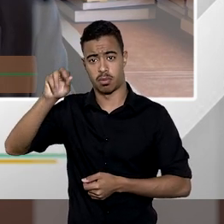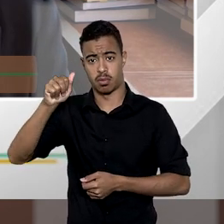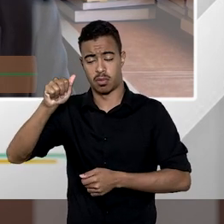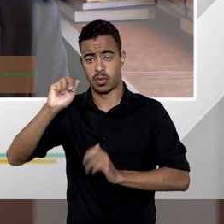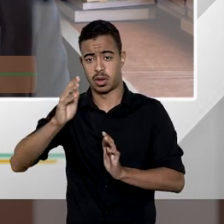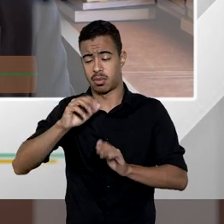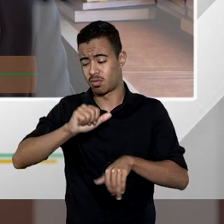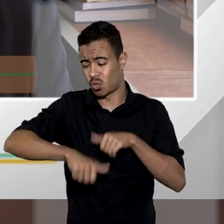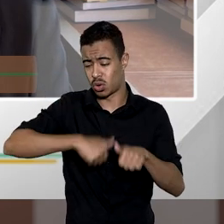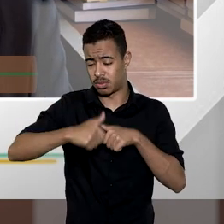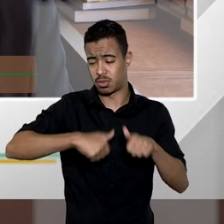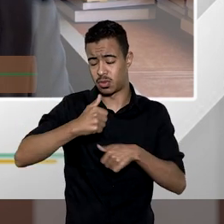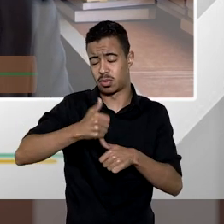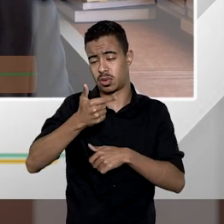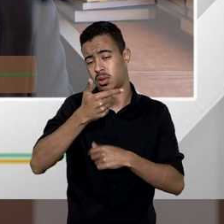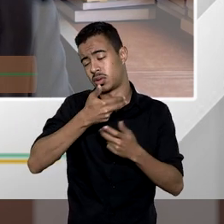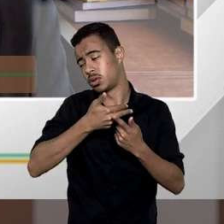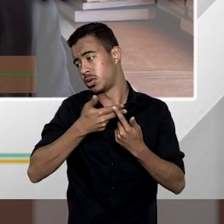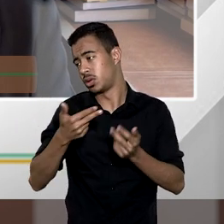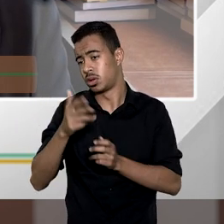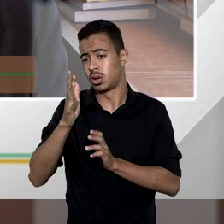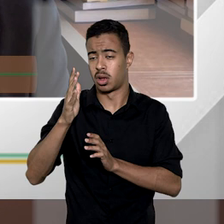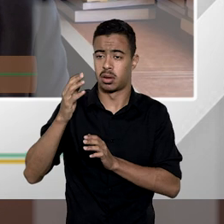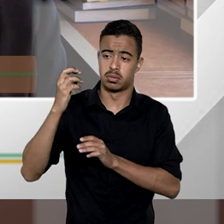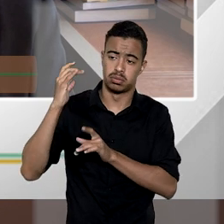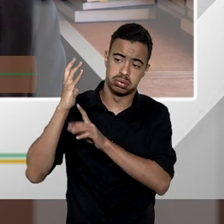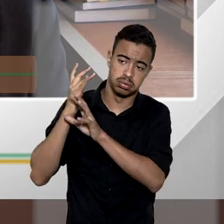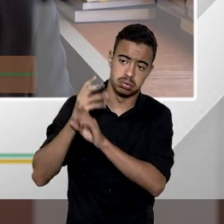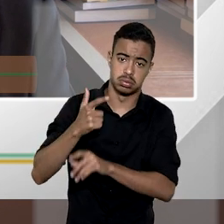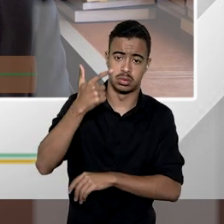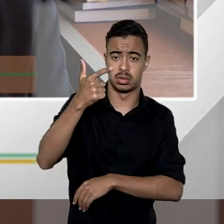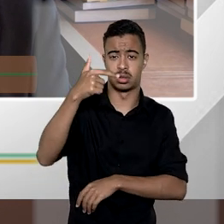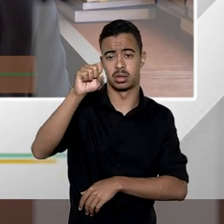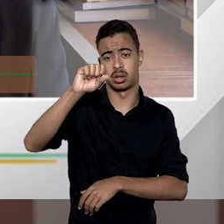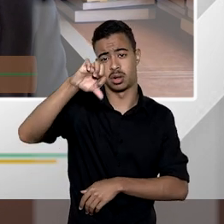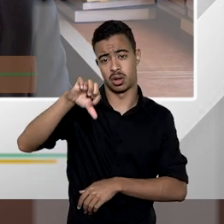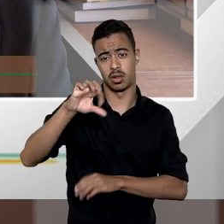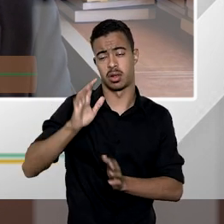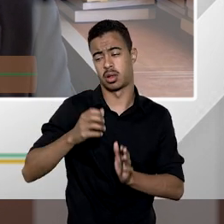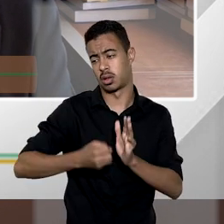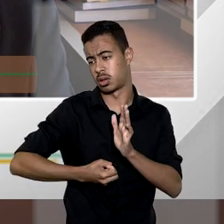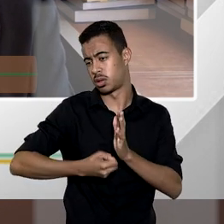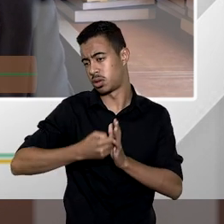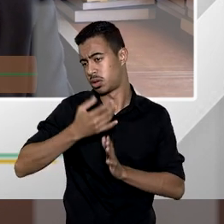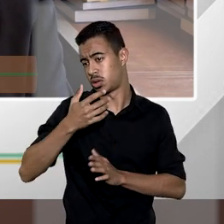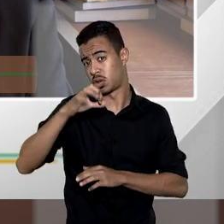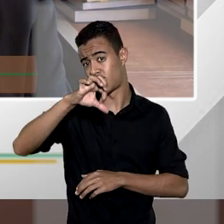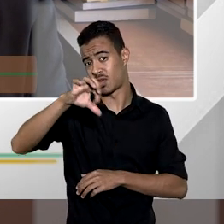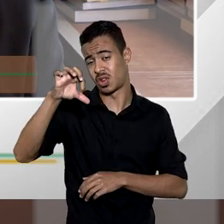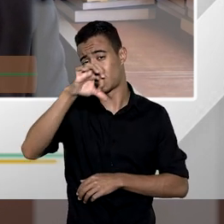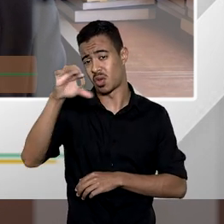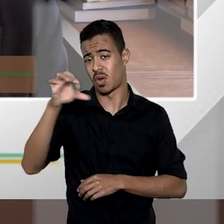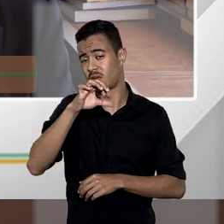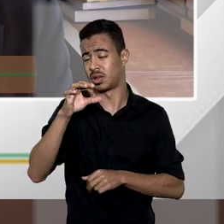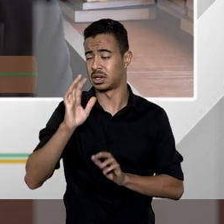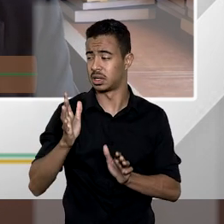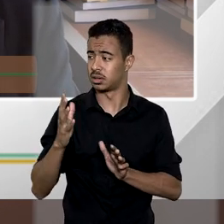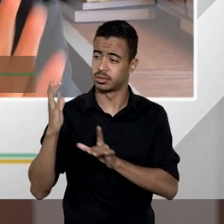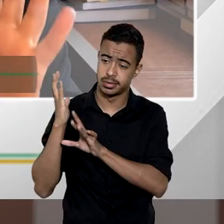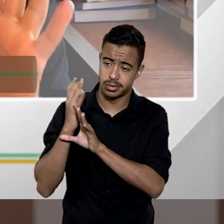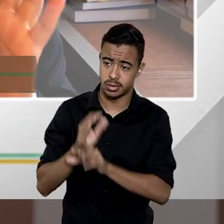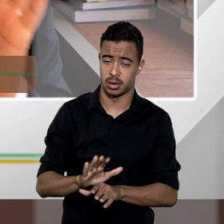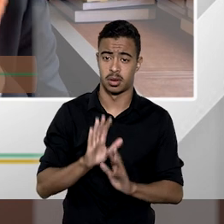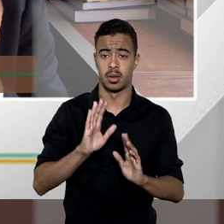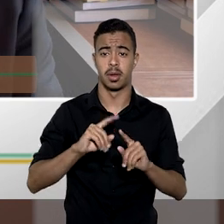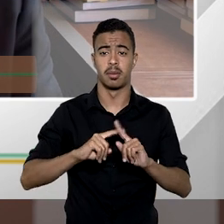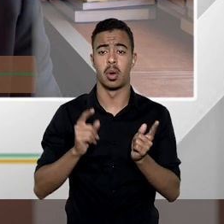quer saber se existe alguém que conhece ainda a redação original dessa medida provisória o que se passou com ela nessas 99 vezes mas